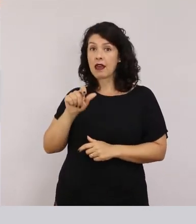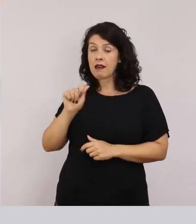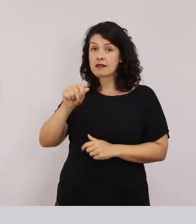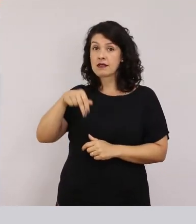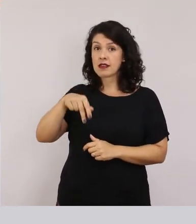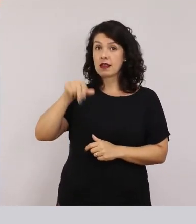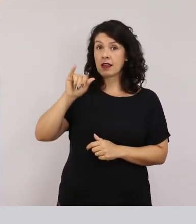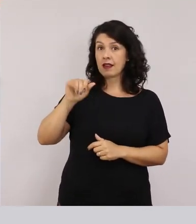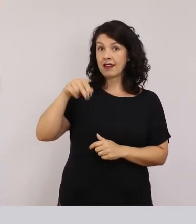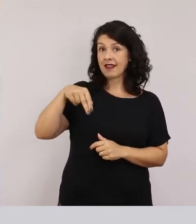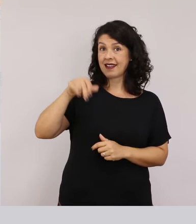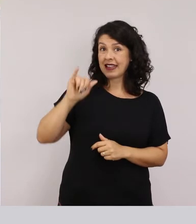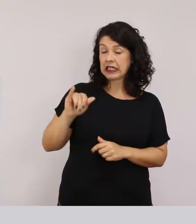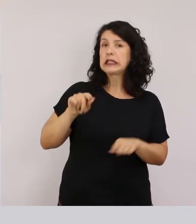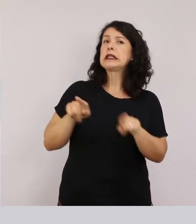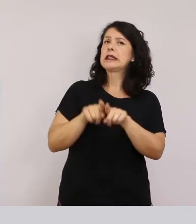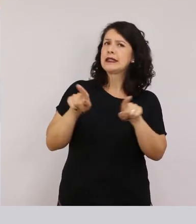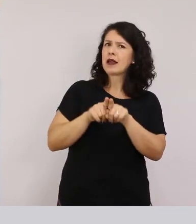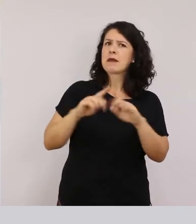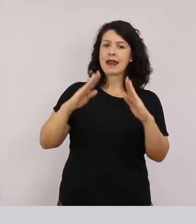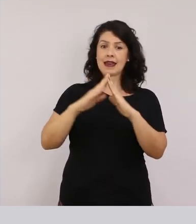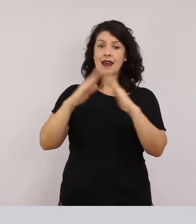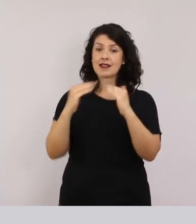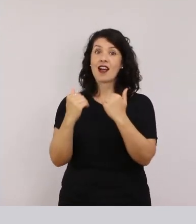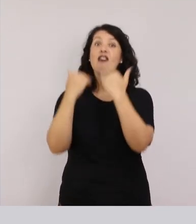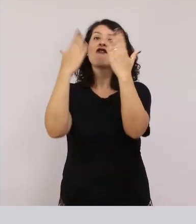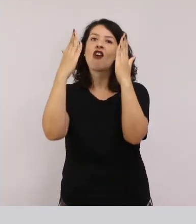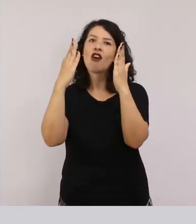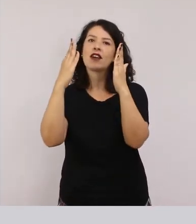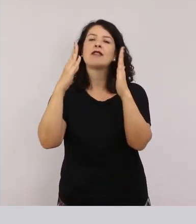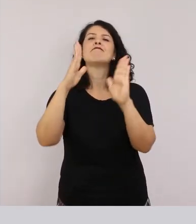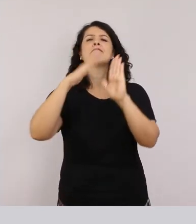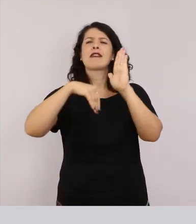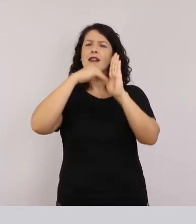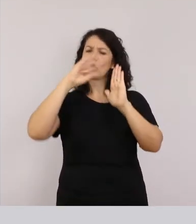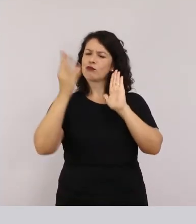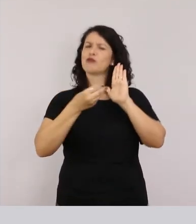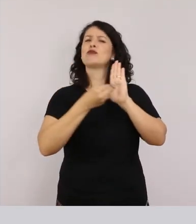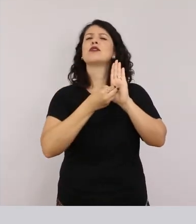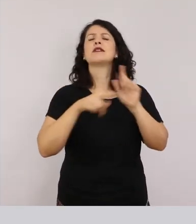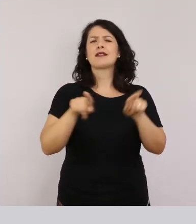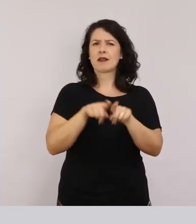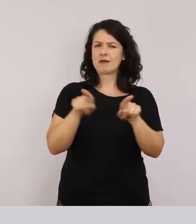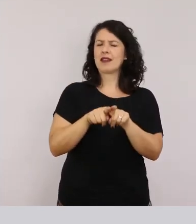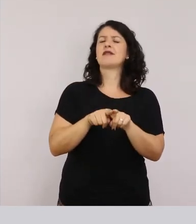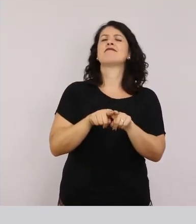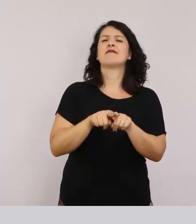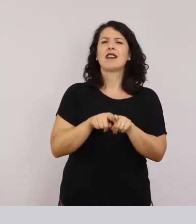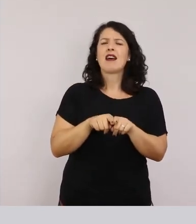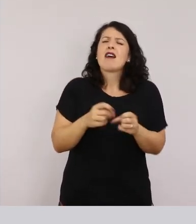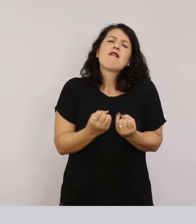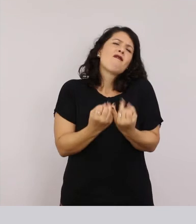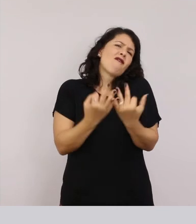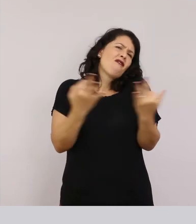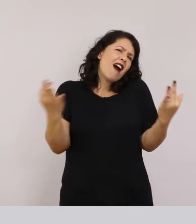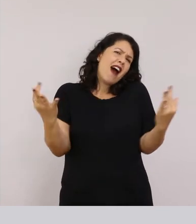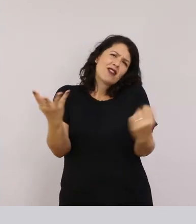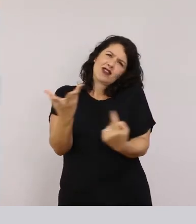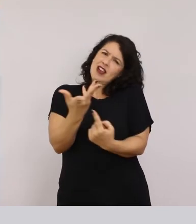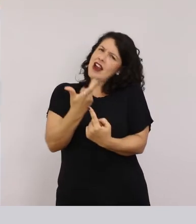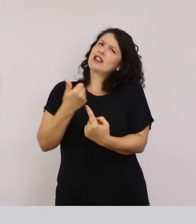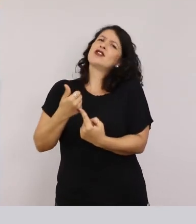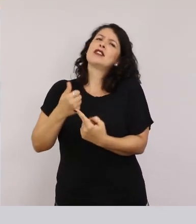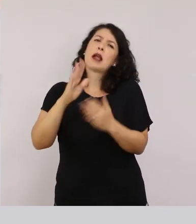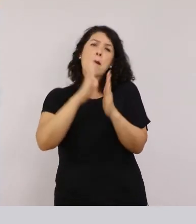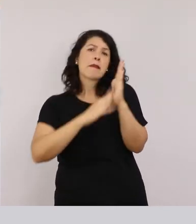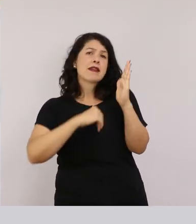também pintava as casas do lado de fora E outros tantos artistas pintaram e desenharam